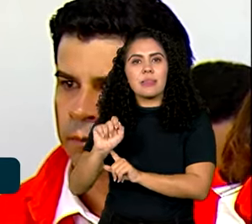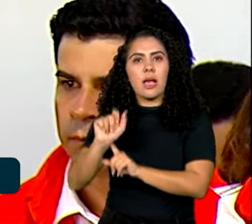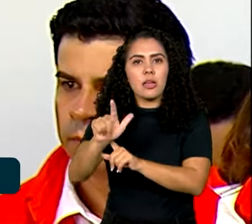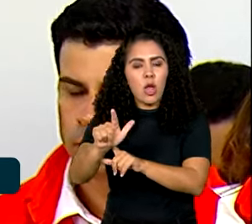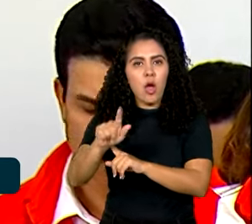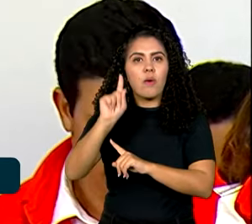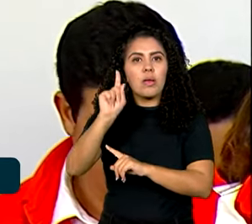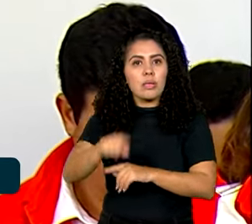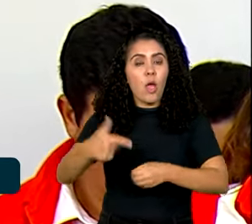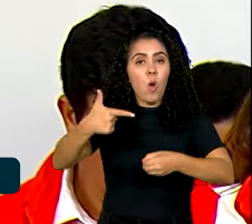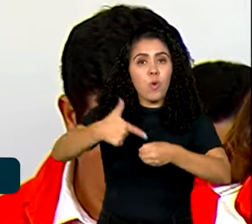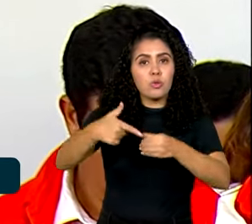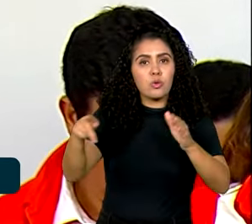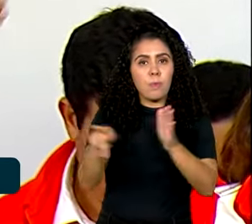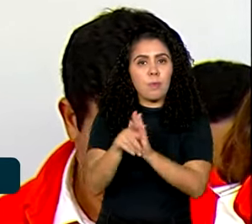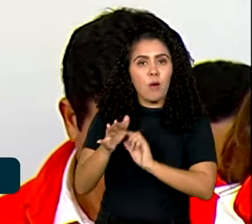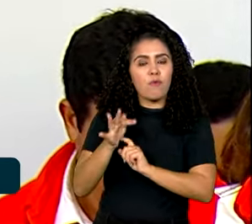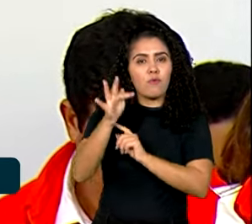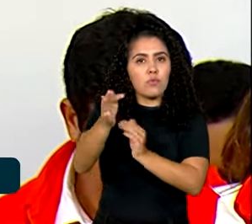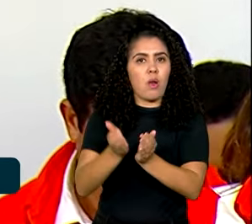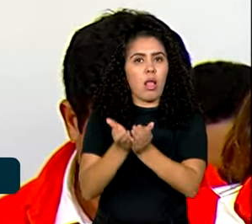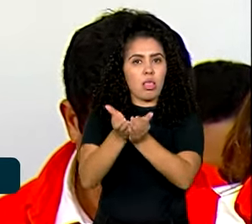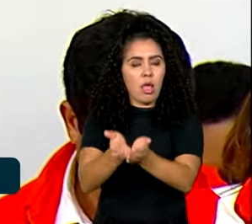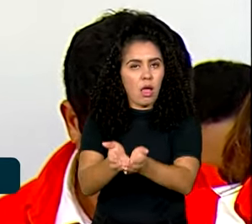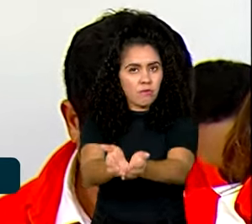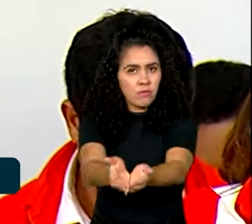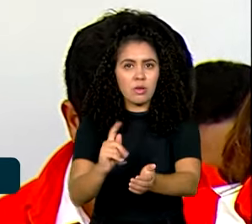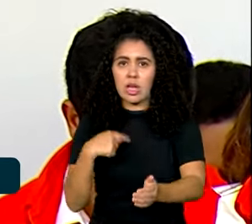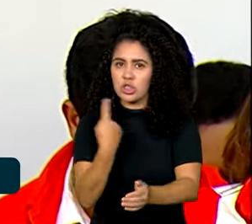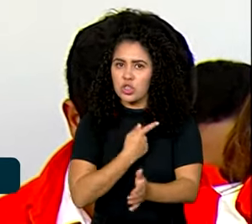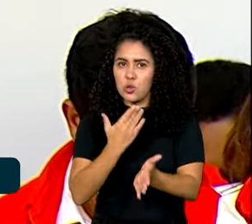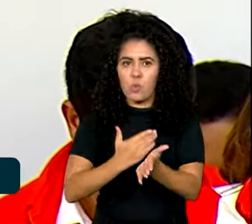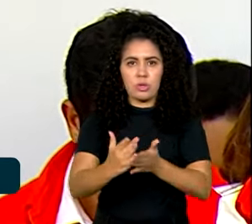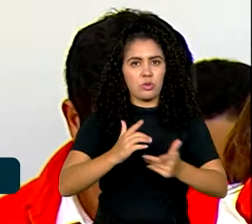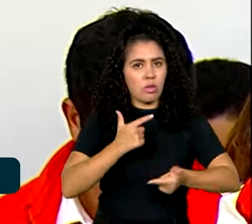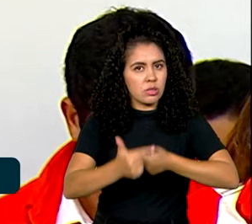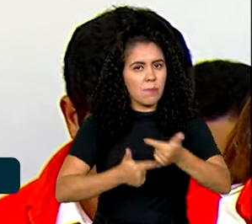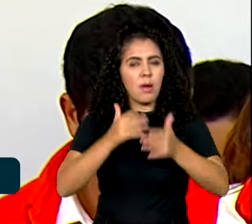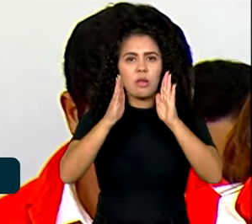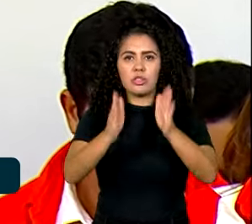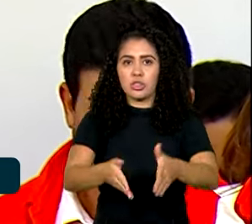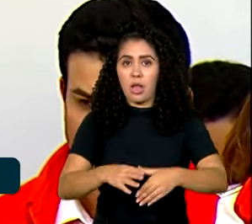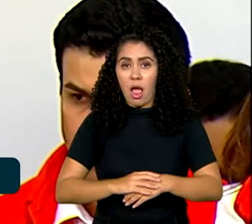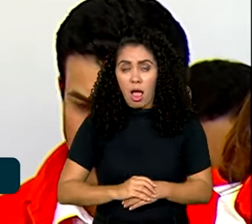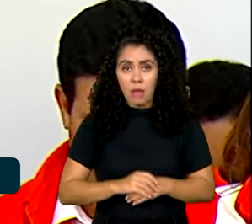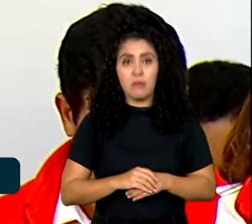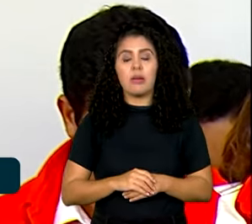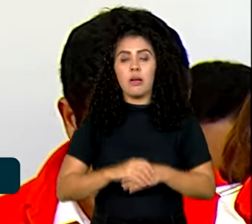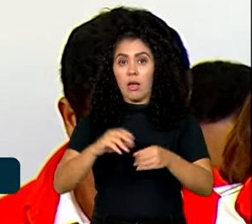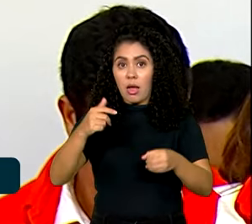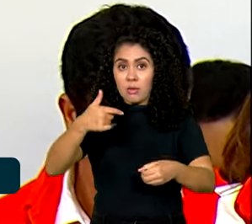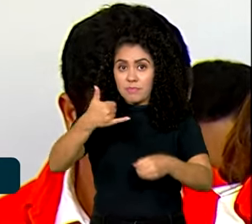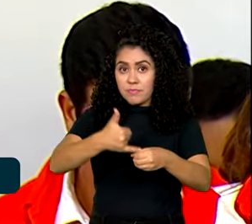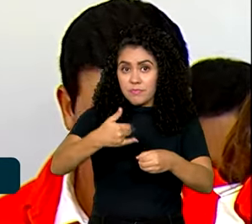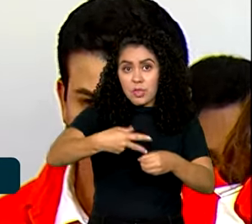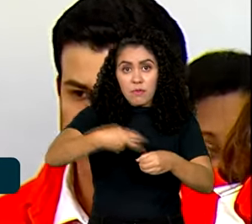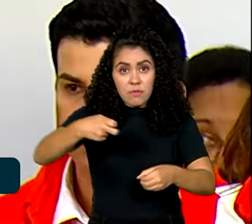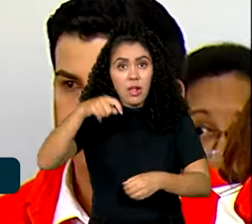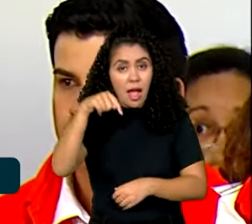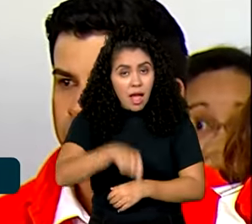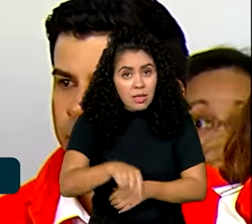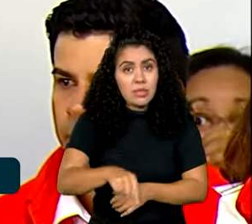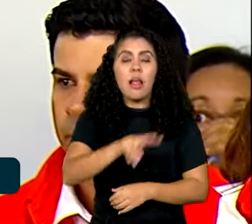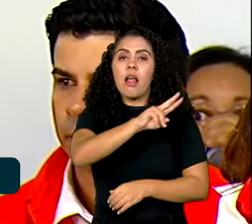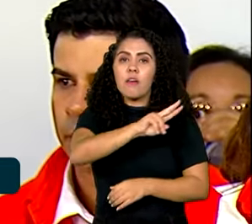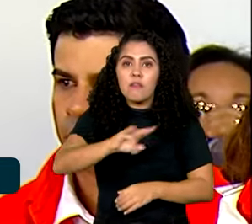navios. Nós vamos ter unidade aqui. O diretor Tomasquim já está trabalhando com isso. Essa refinaria vai, como eu disse, produzir